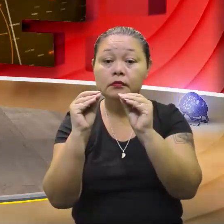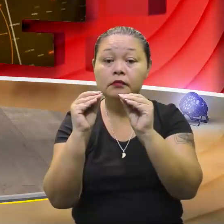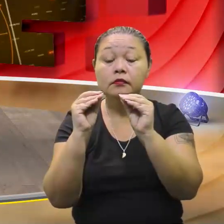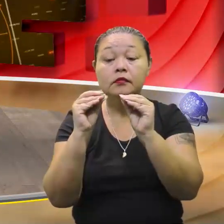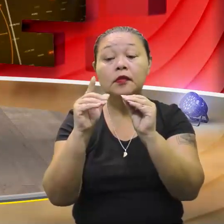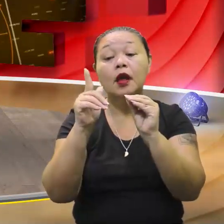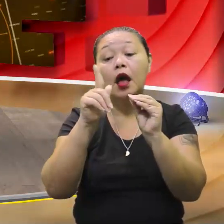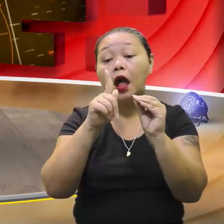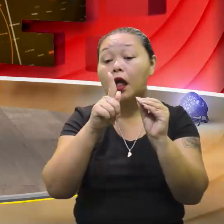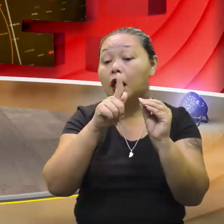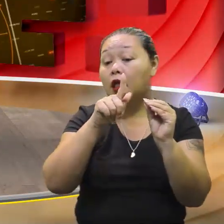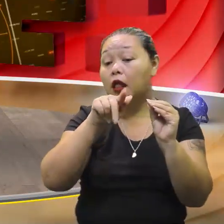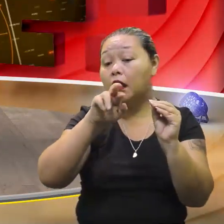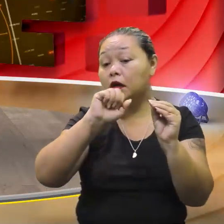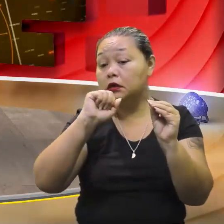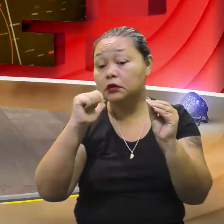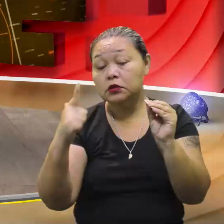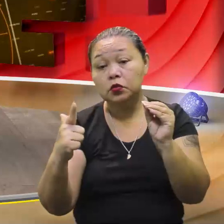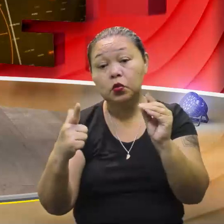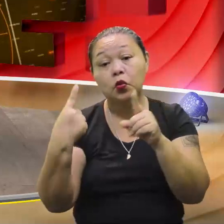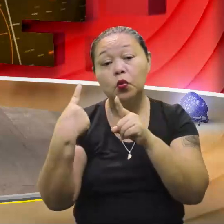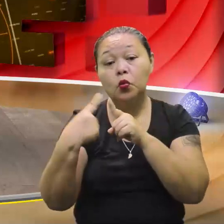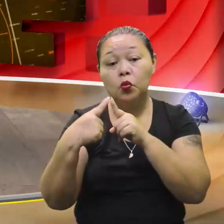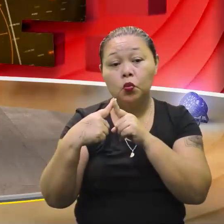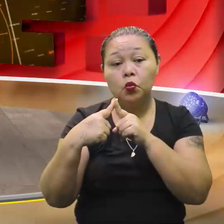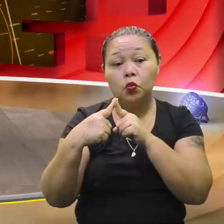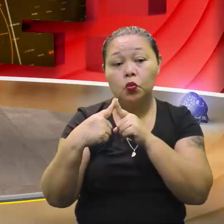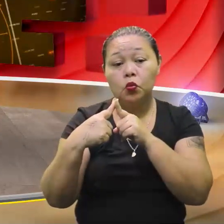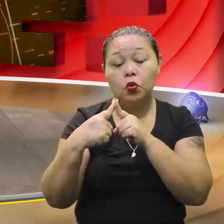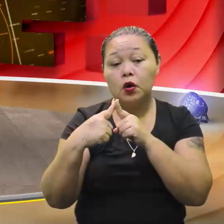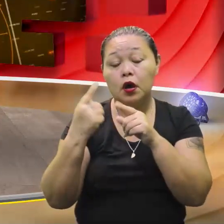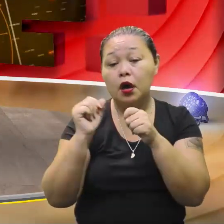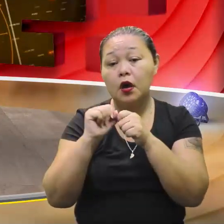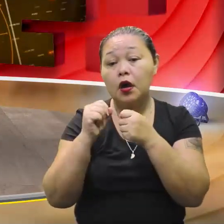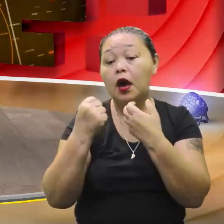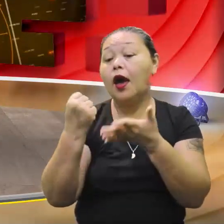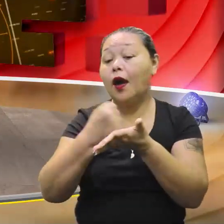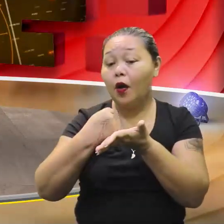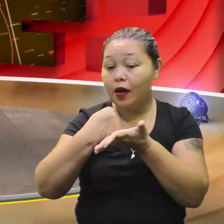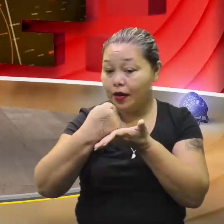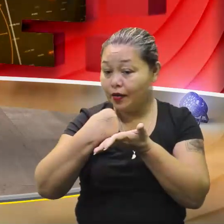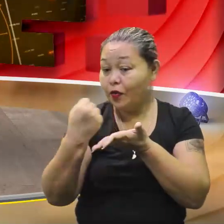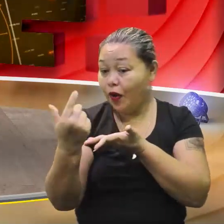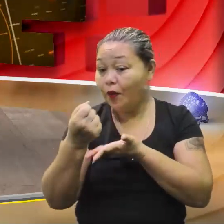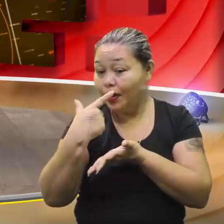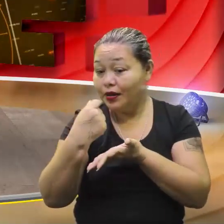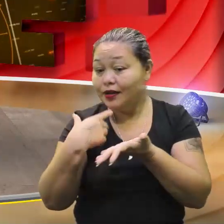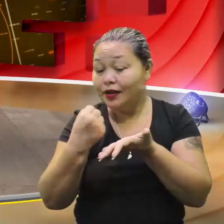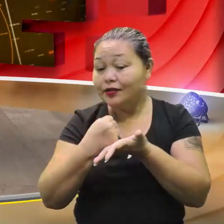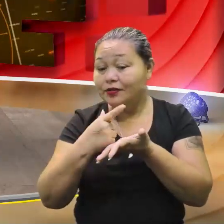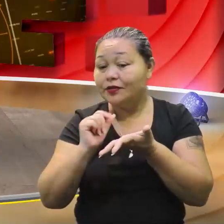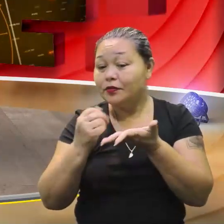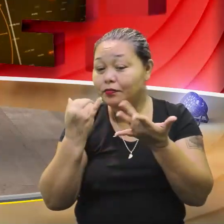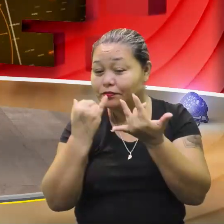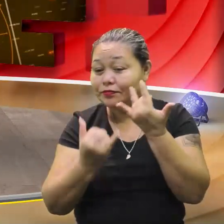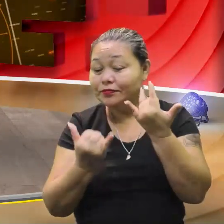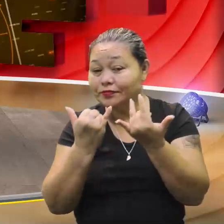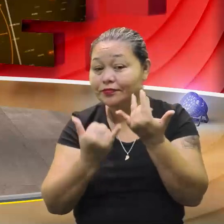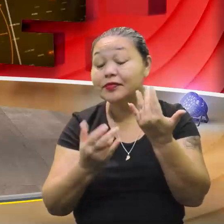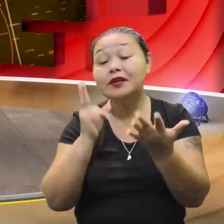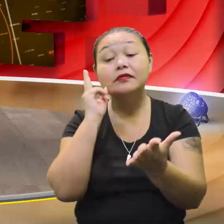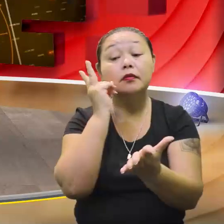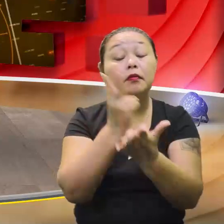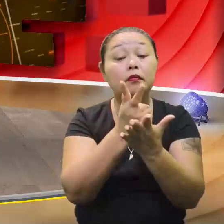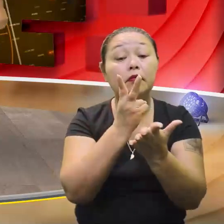genérico. Por que genérico? medicamento genérico. Igual medicamento genérico. Vai ter sempre a